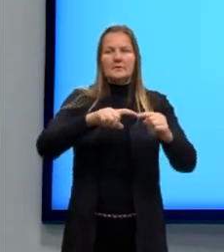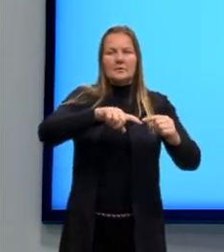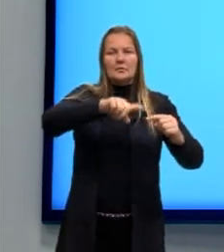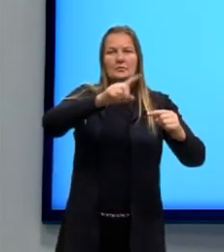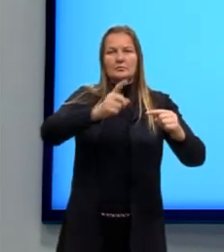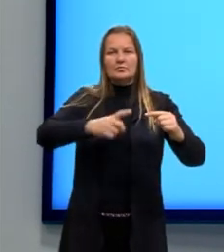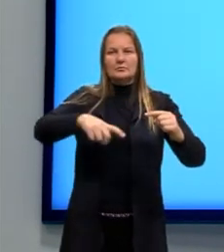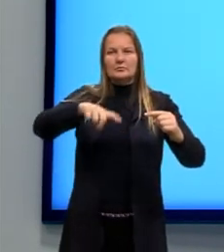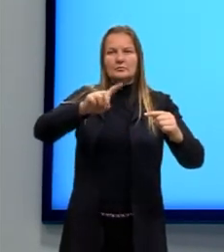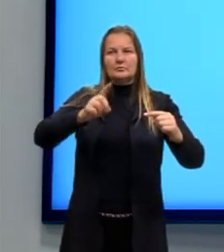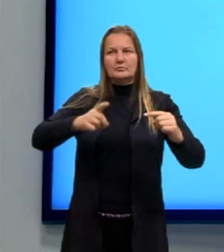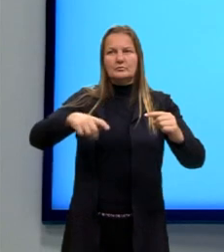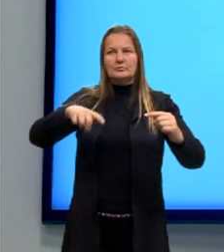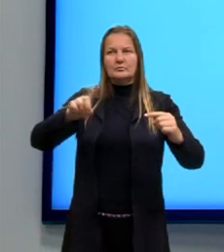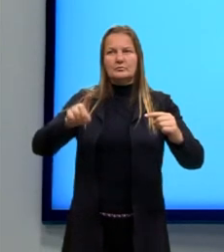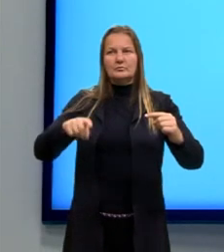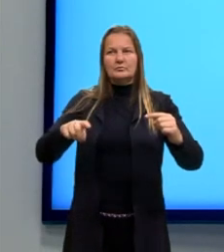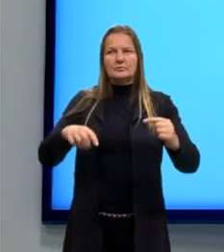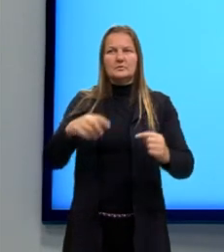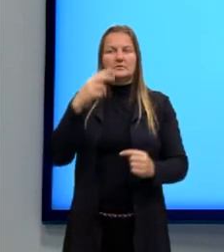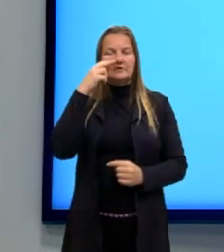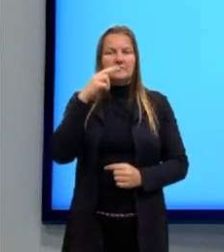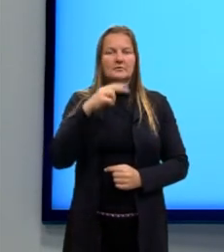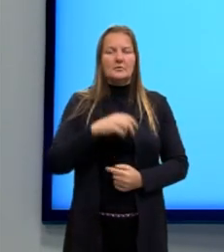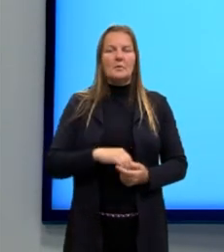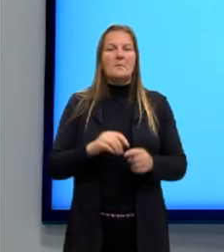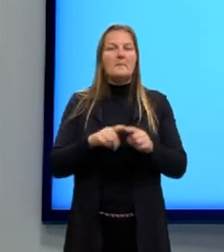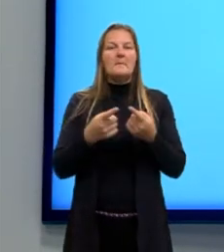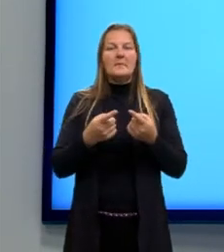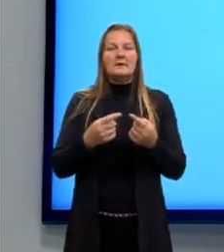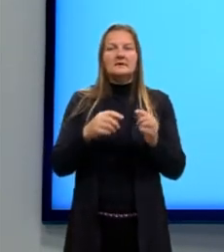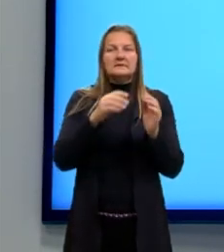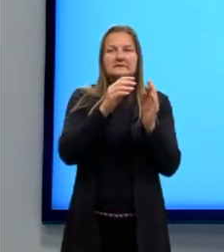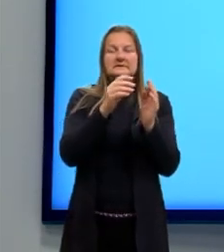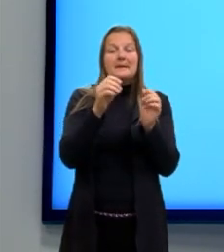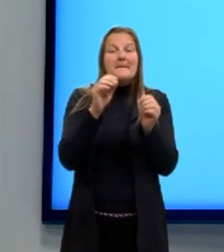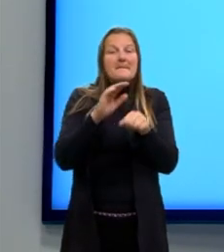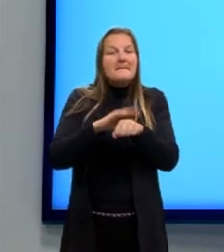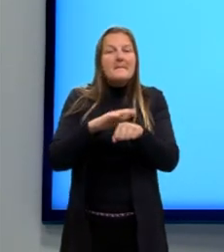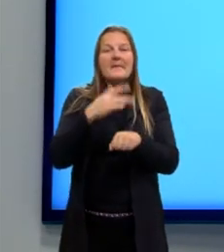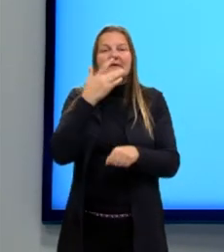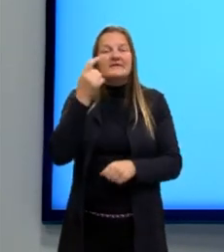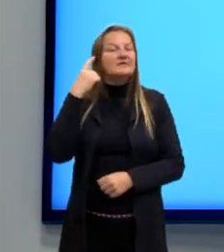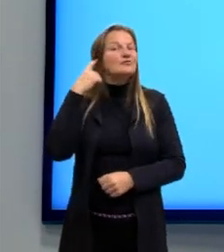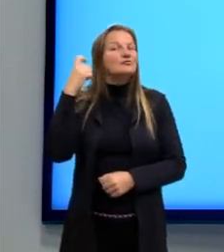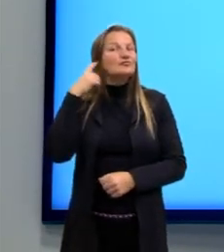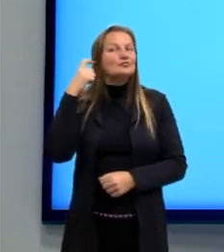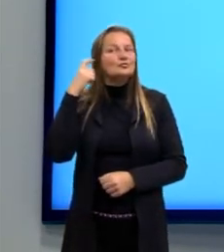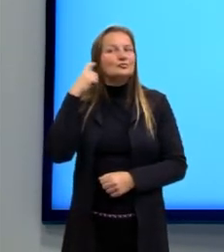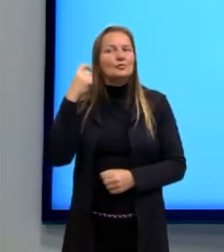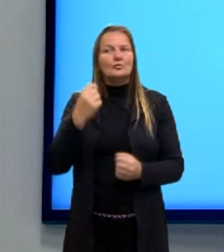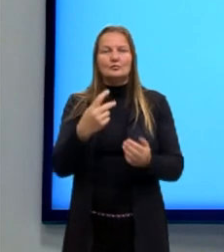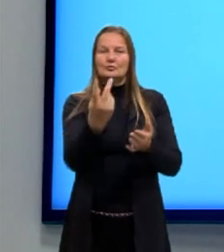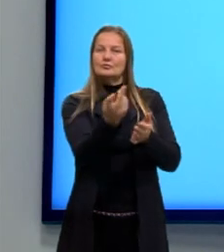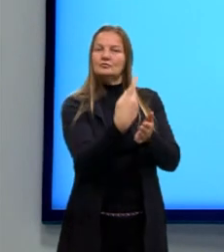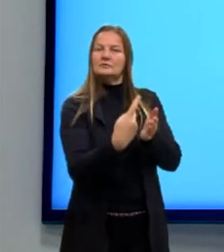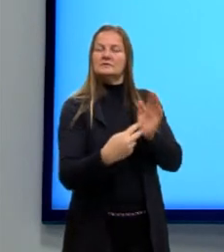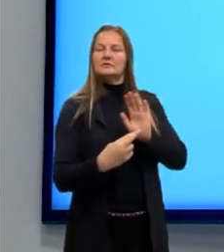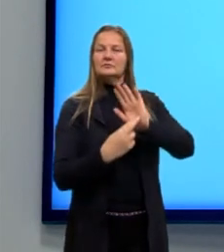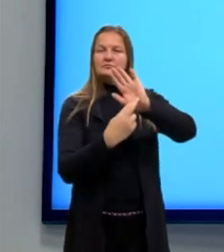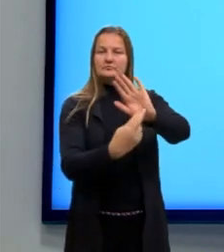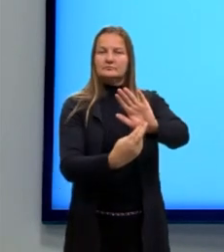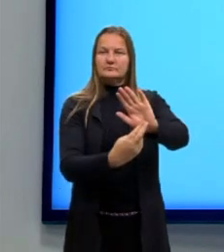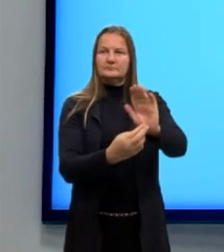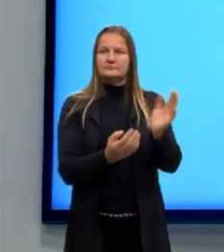representada daquela forma que a gente já viu, tá? Não está errado. Mas o som, especificamente, é comum a gente ver